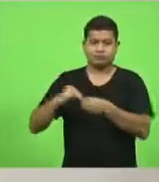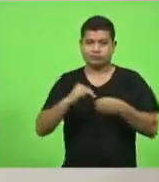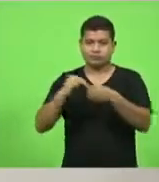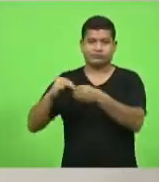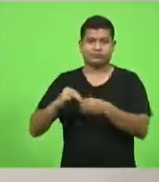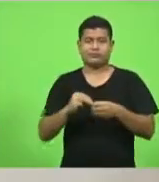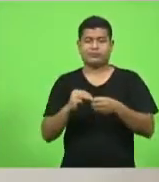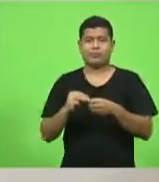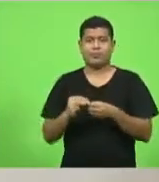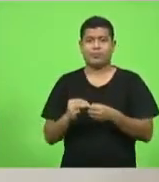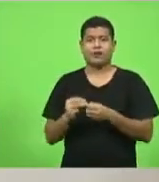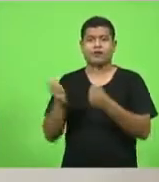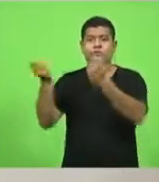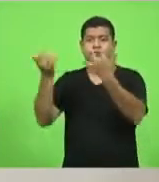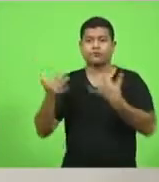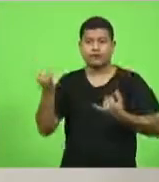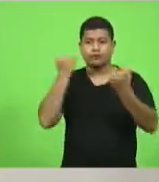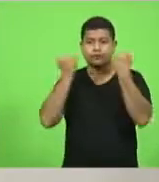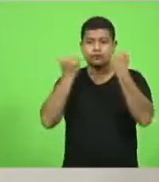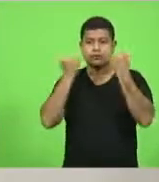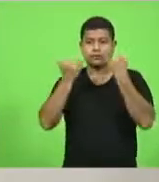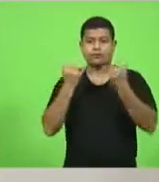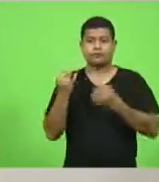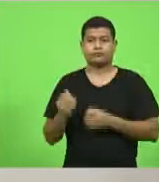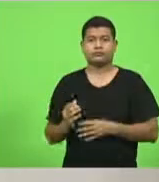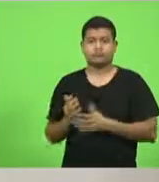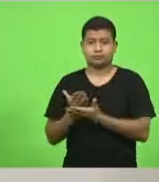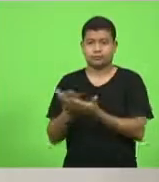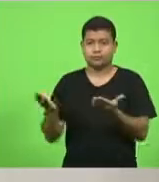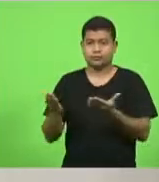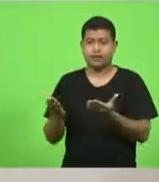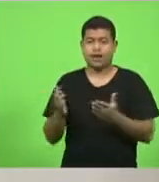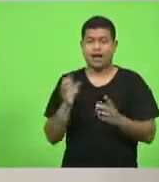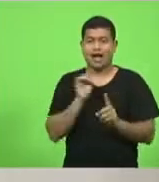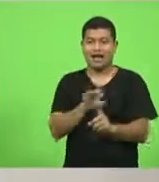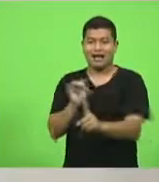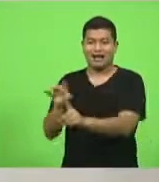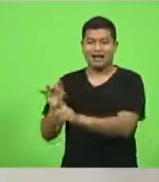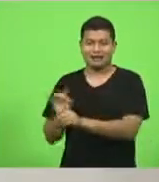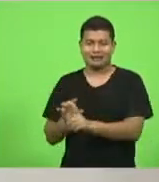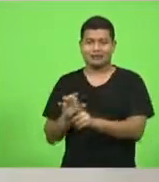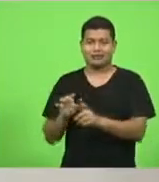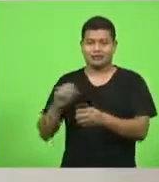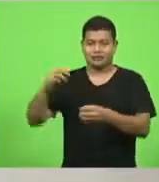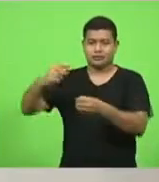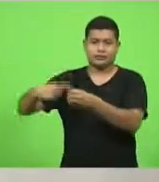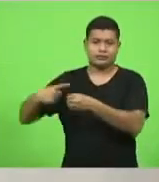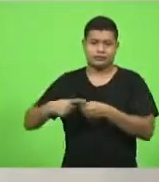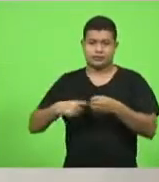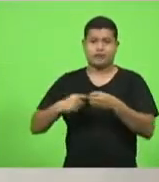informações acerca do efetivo para cada cidade. Em discussão.